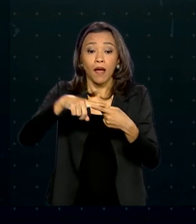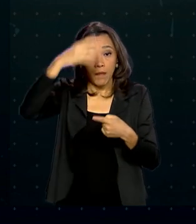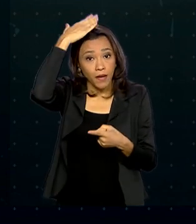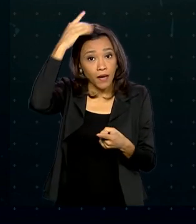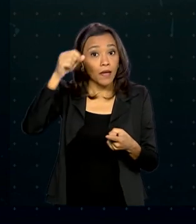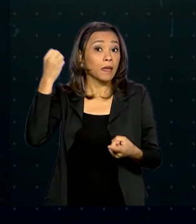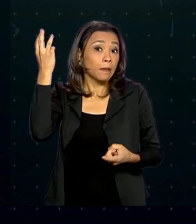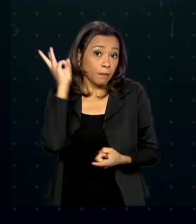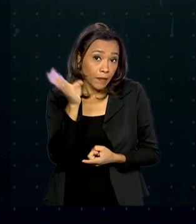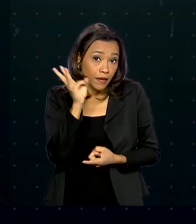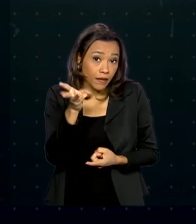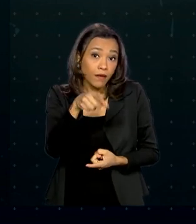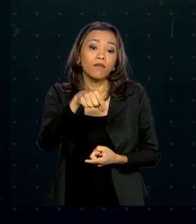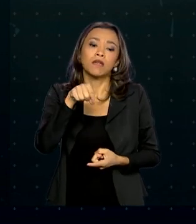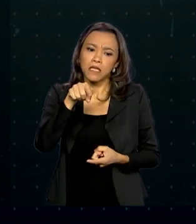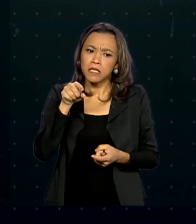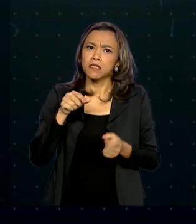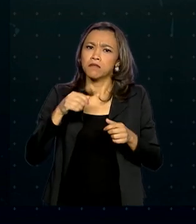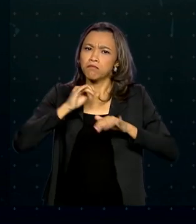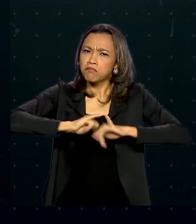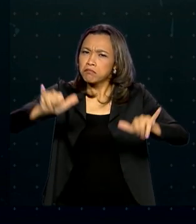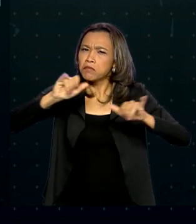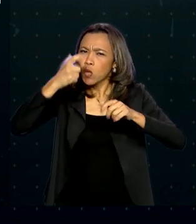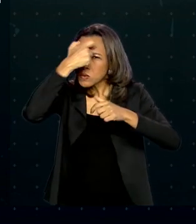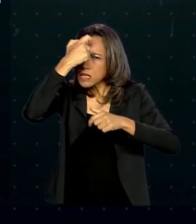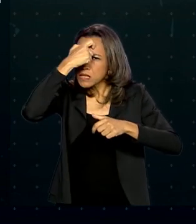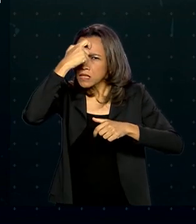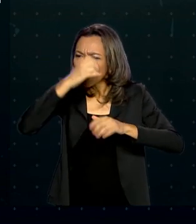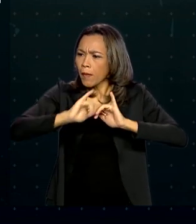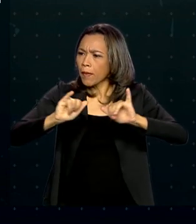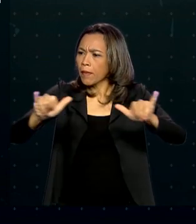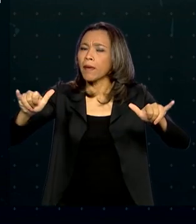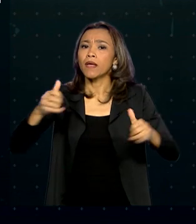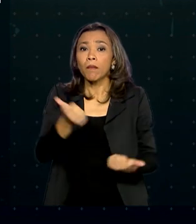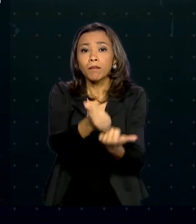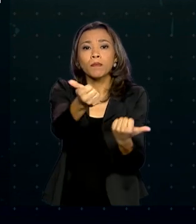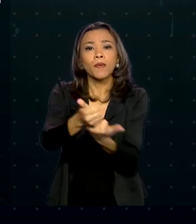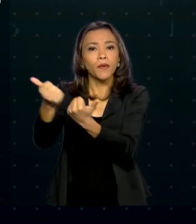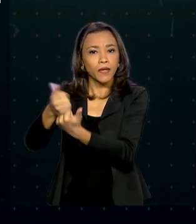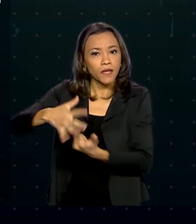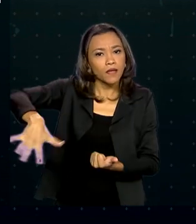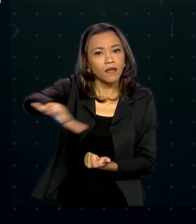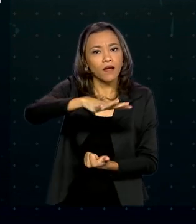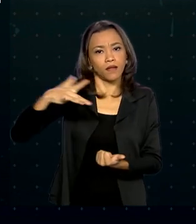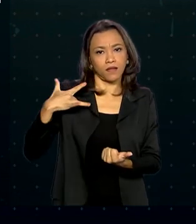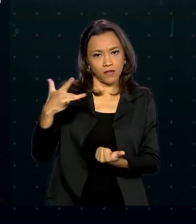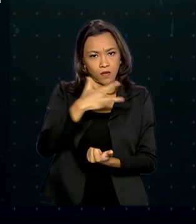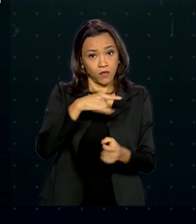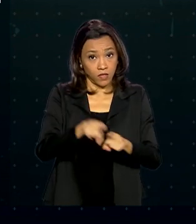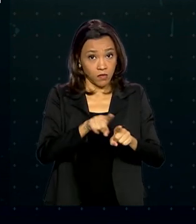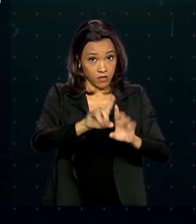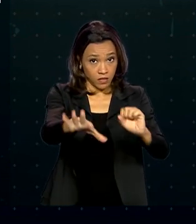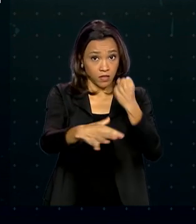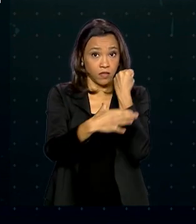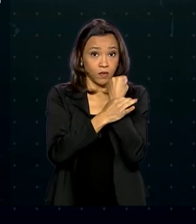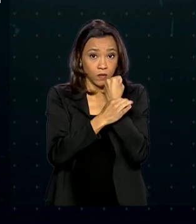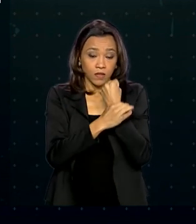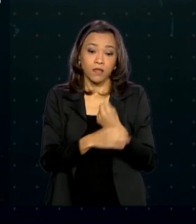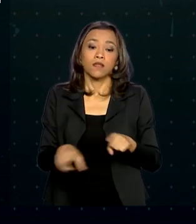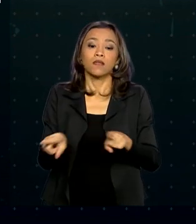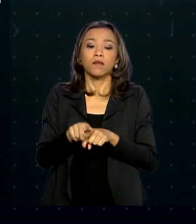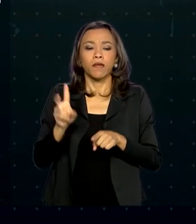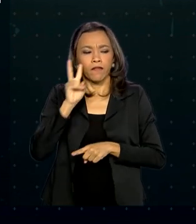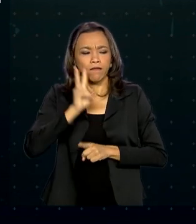Maranhão, fizeram ação de conscientização e apoio aos órgãos de saúde e de segurança pública, além de fiscalizar a